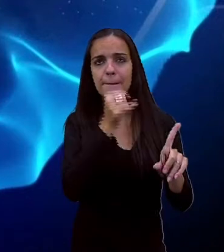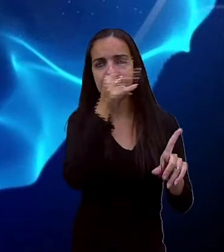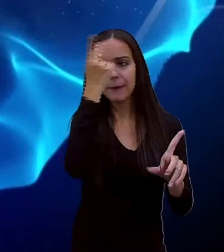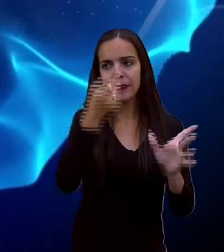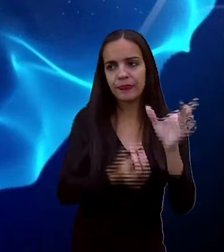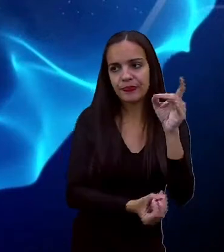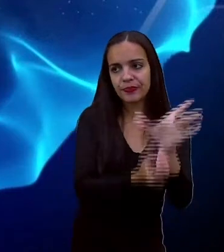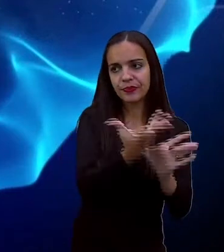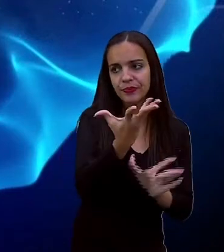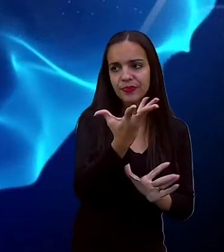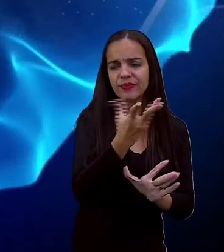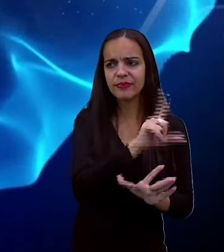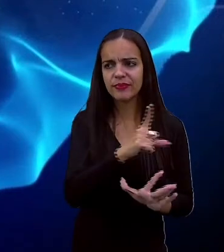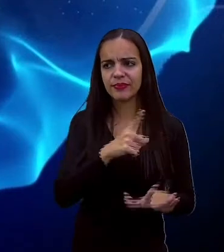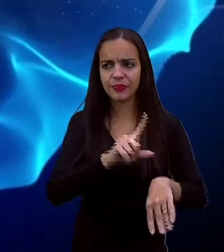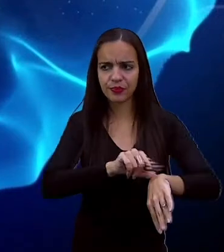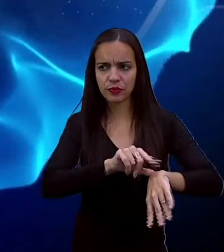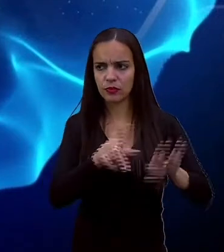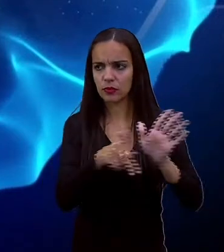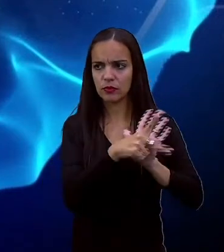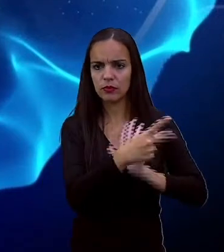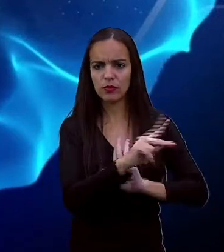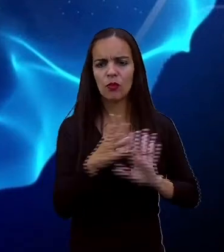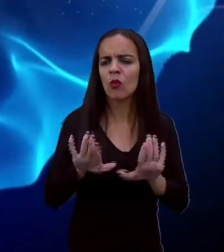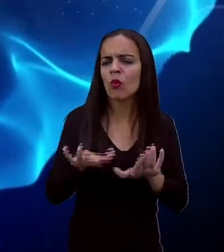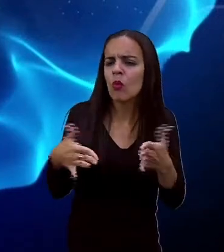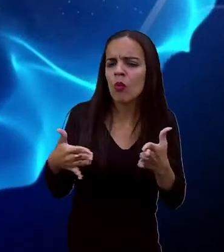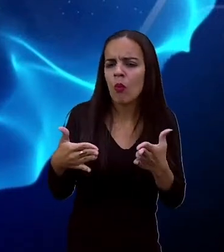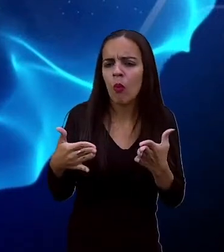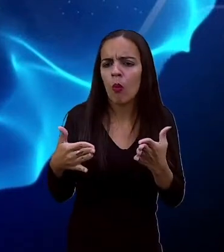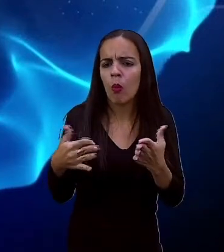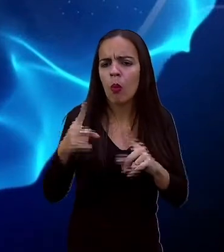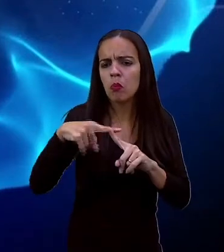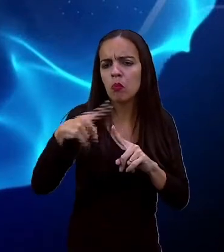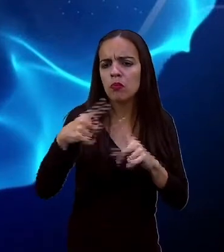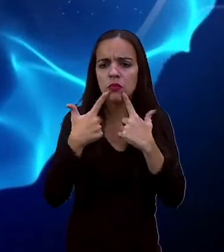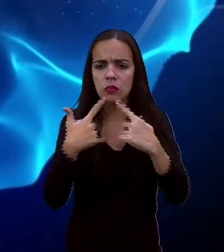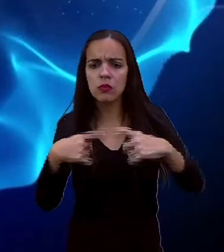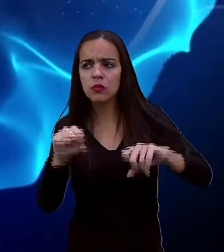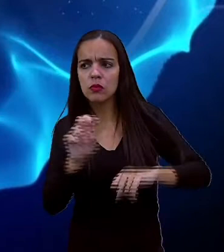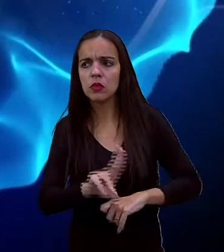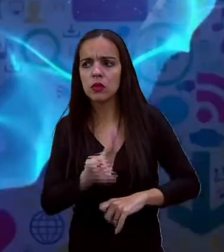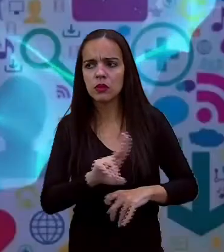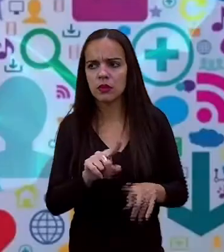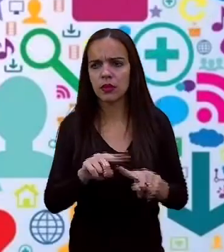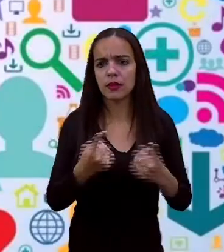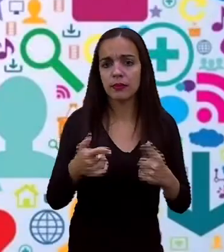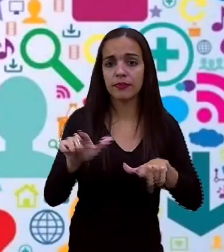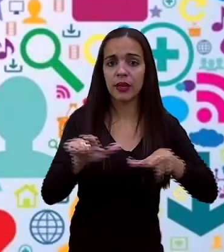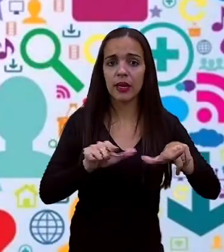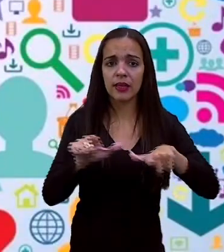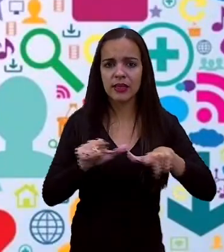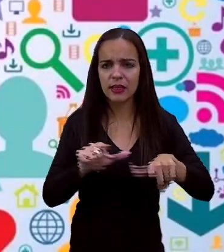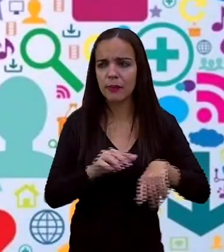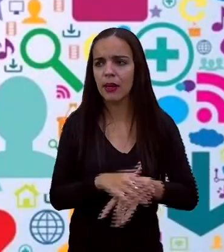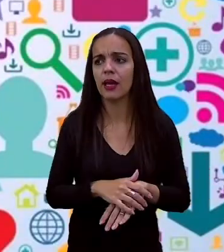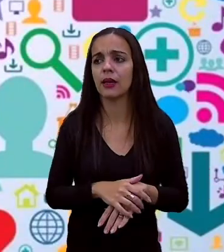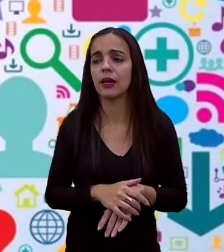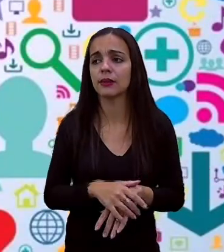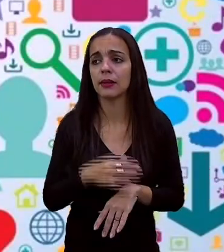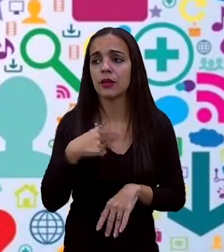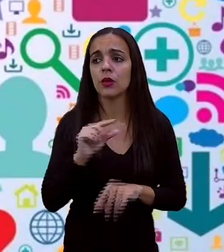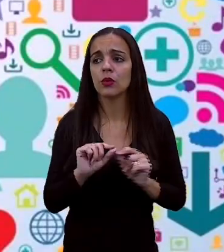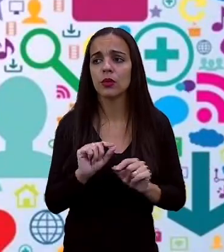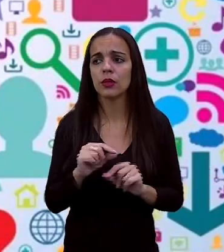dela, certo? E qual que o tipo de linguagem que é trabalhada nesse gênero textual?